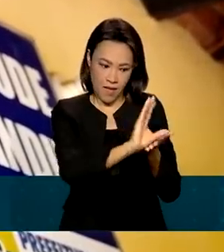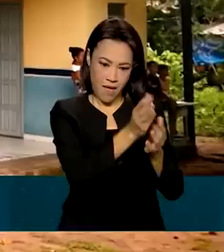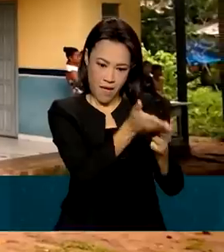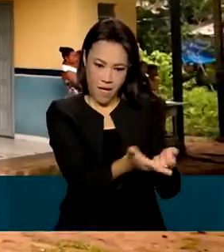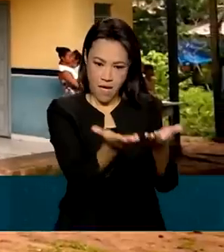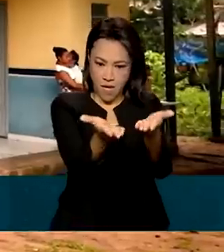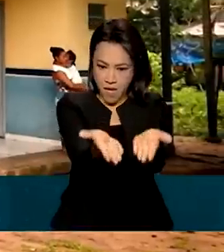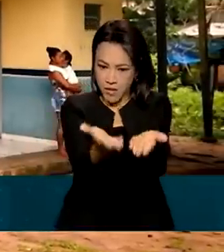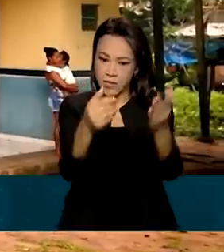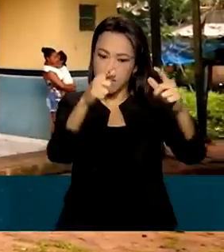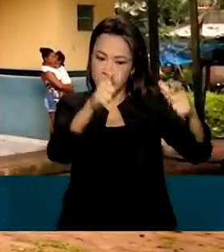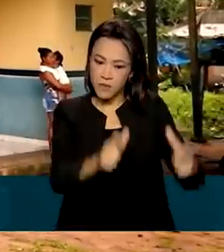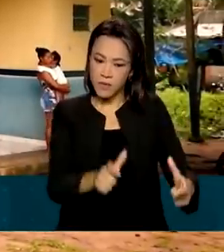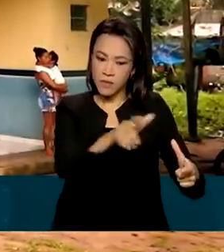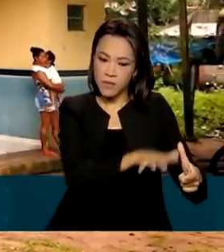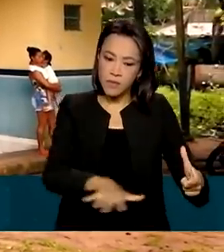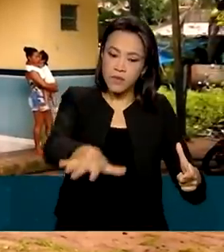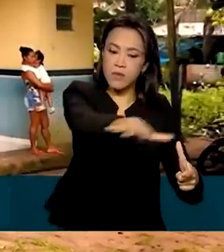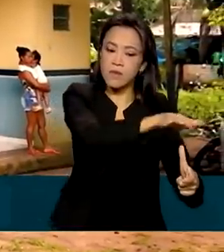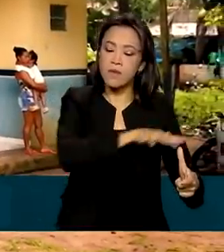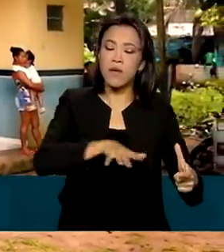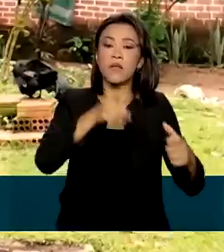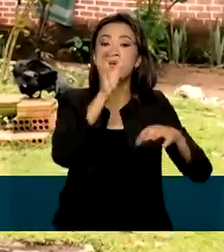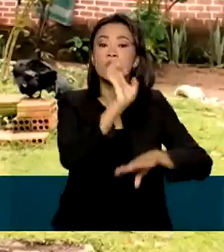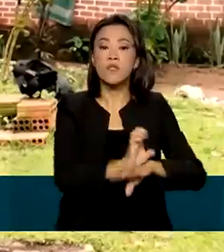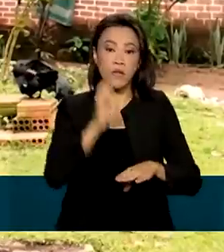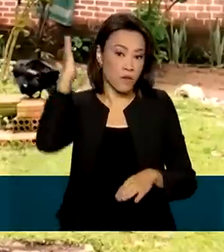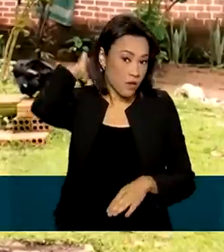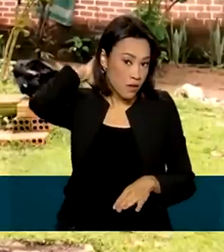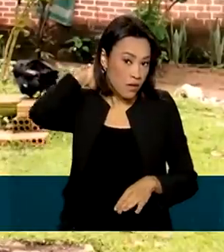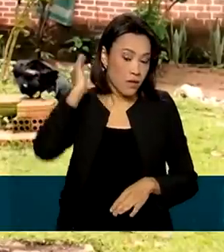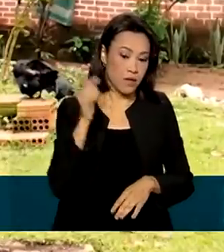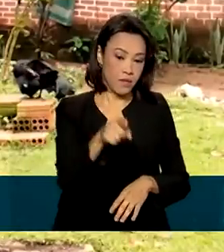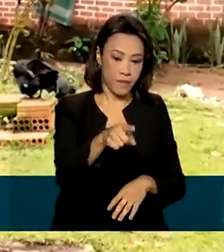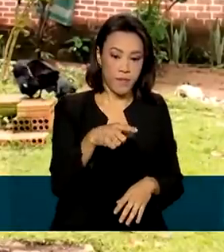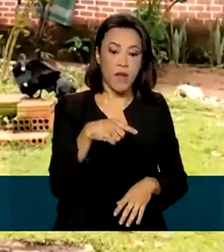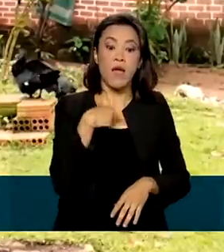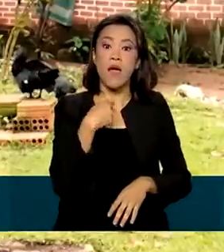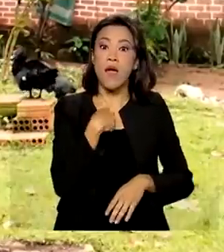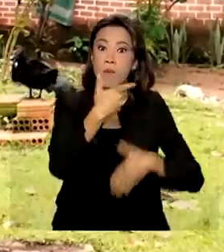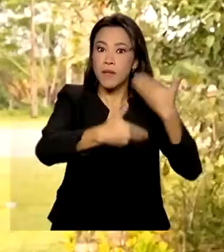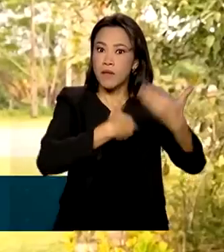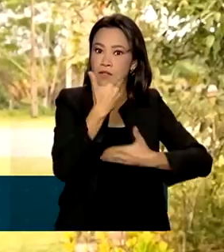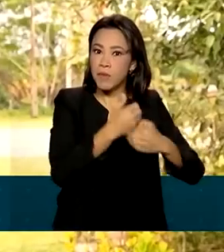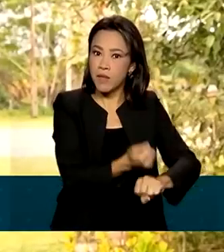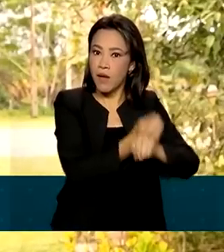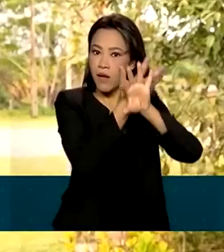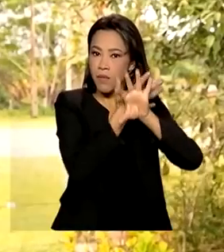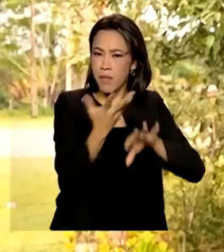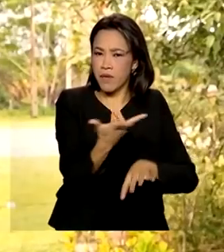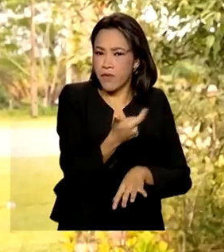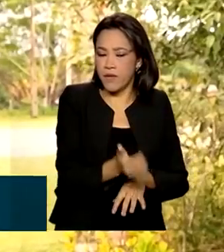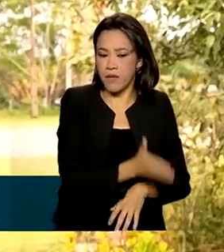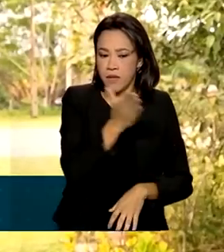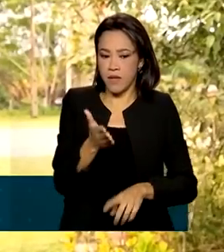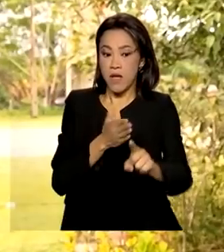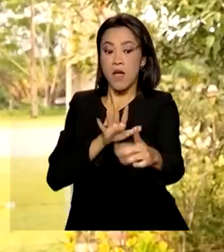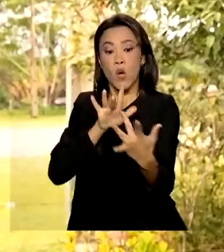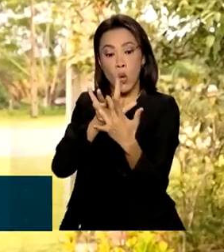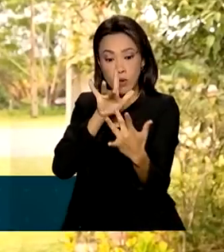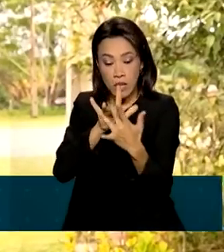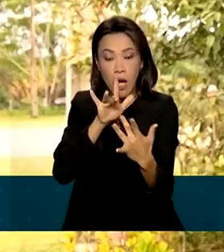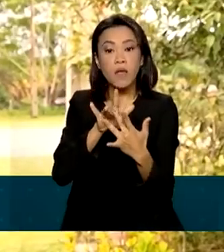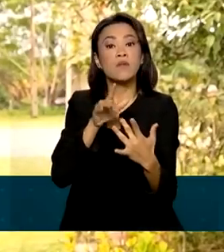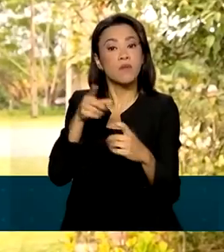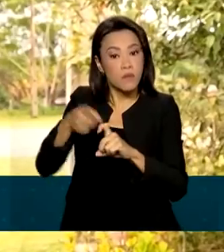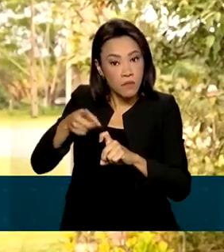Paissandu, no município de Santarém, no Pará. A gente é atendido online, mas é uma maravilha. Eu entro em contato com ela através de videochamada